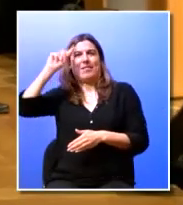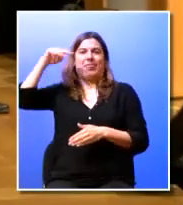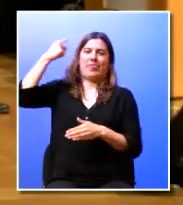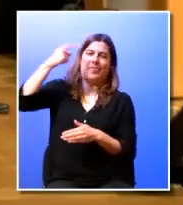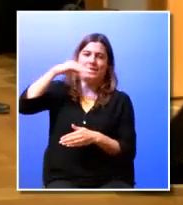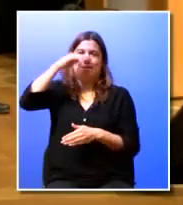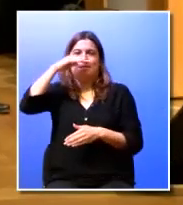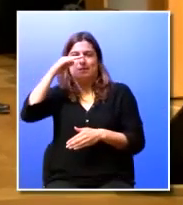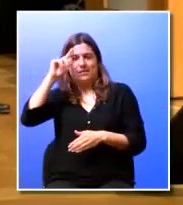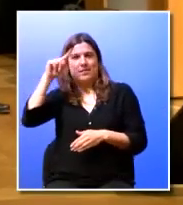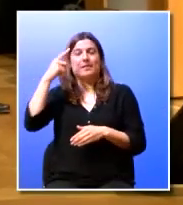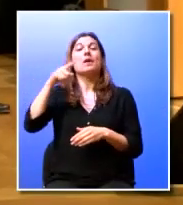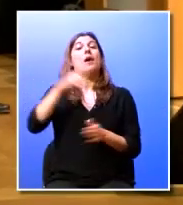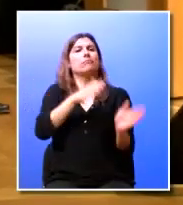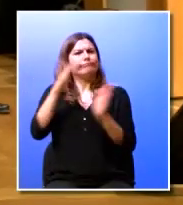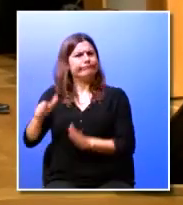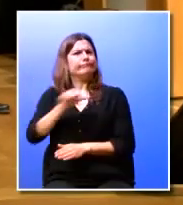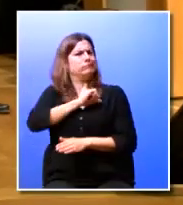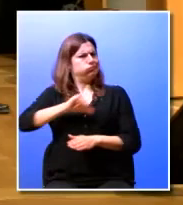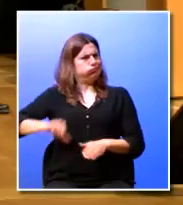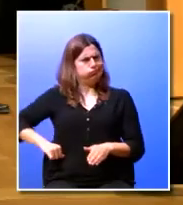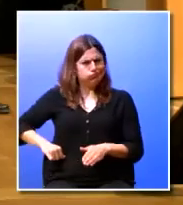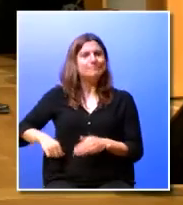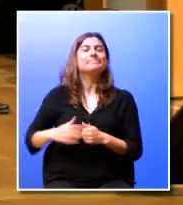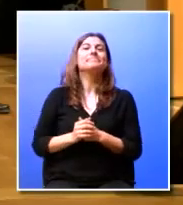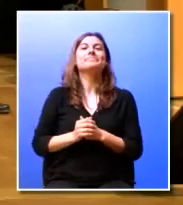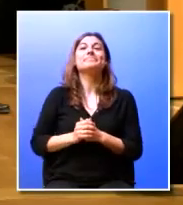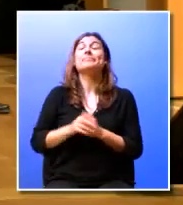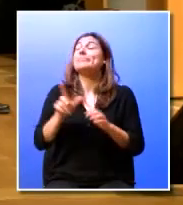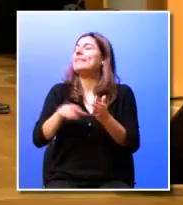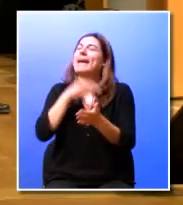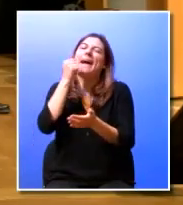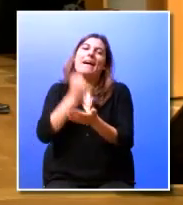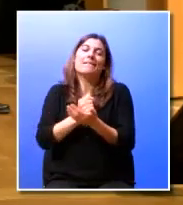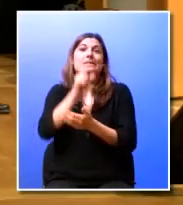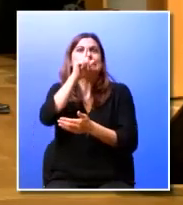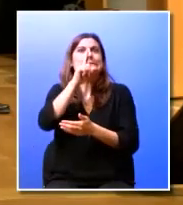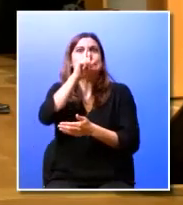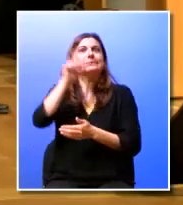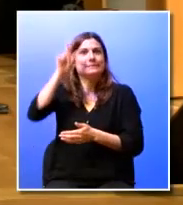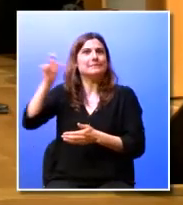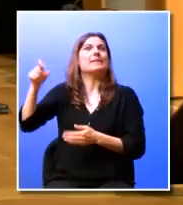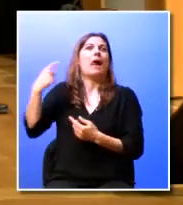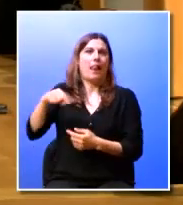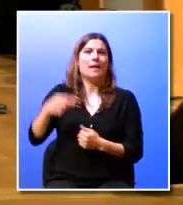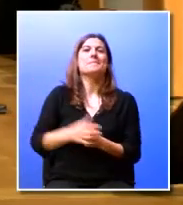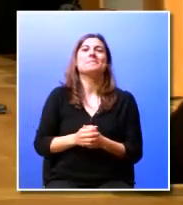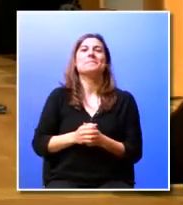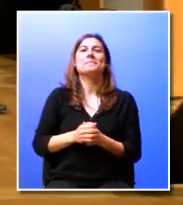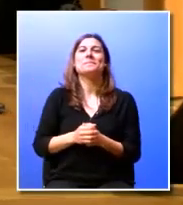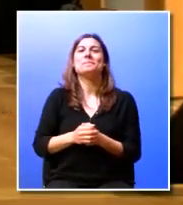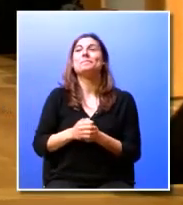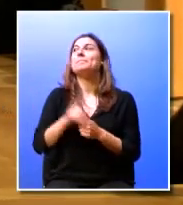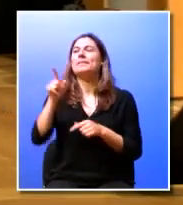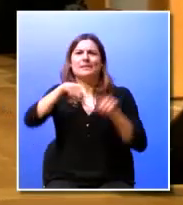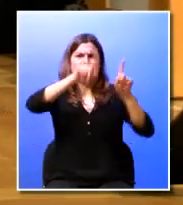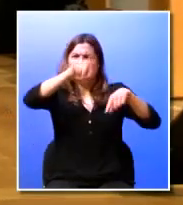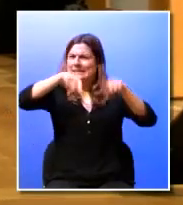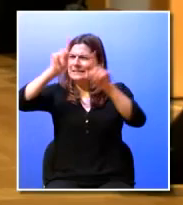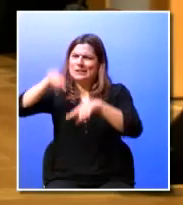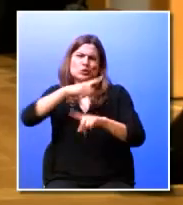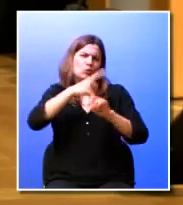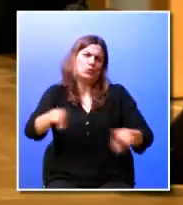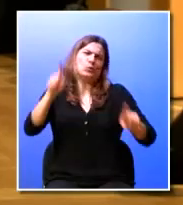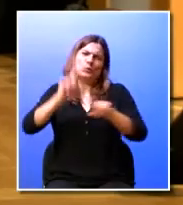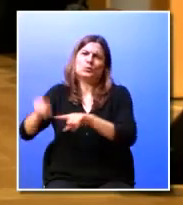e os preguiçosos e como sempre os mentirosos as variações são imensas